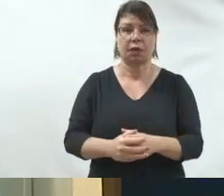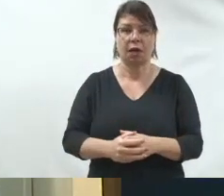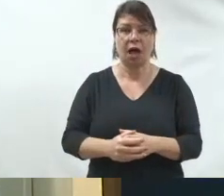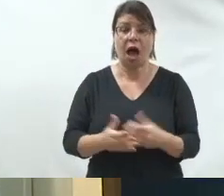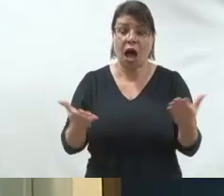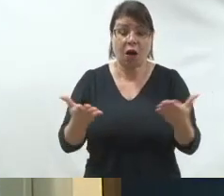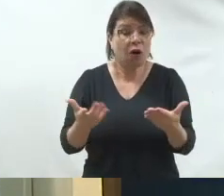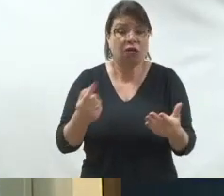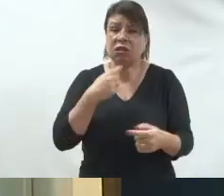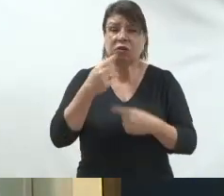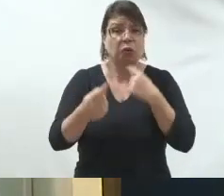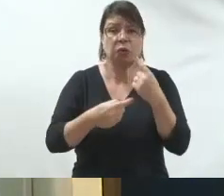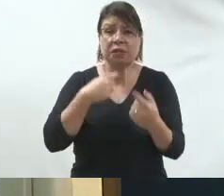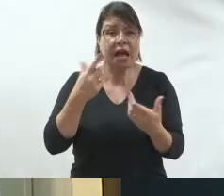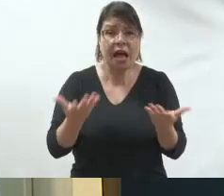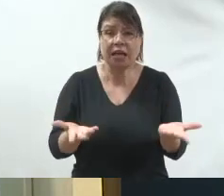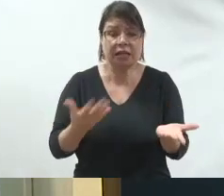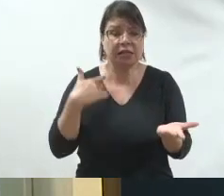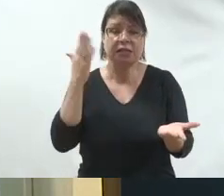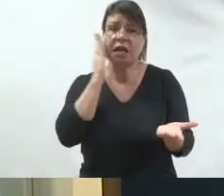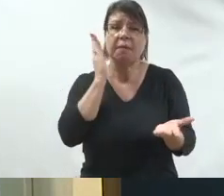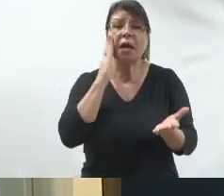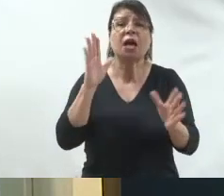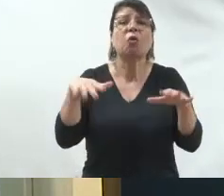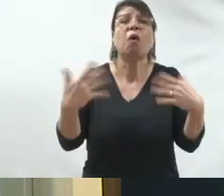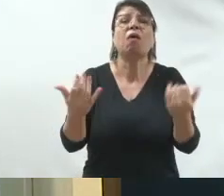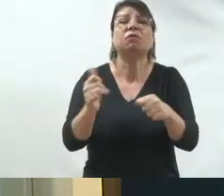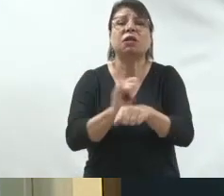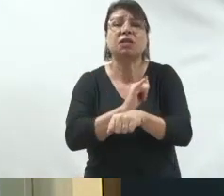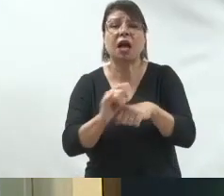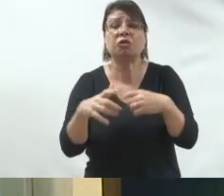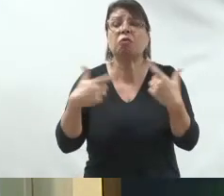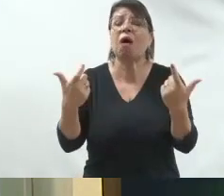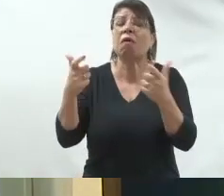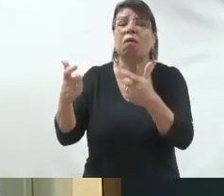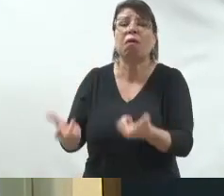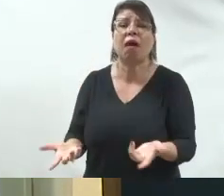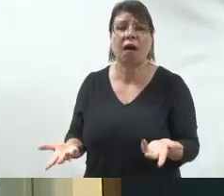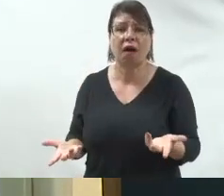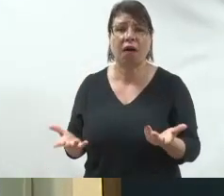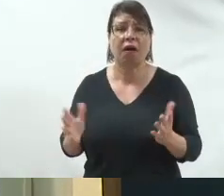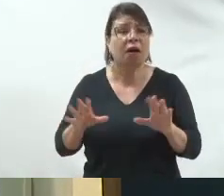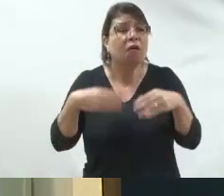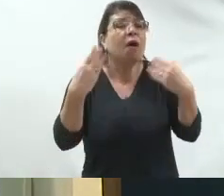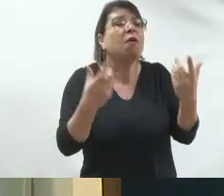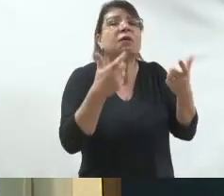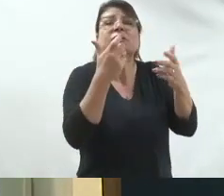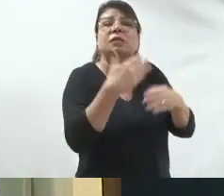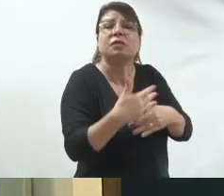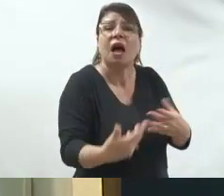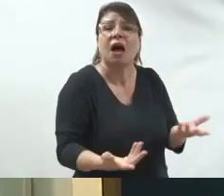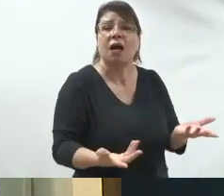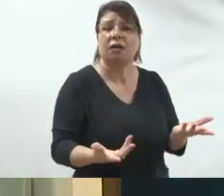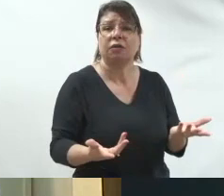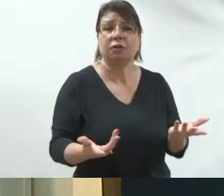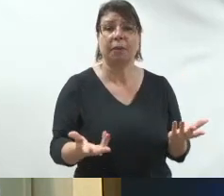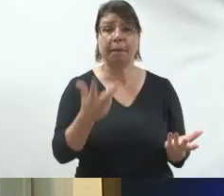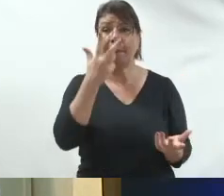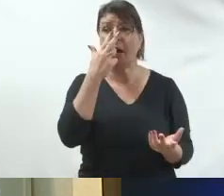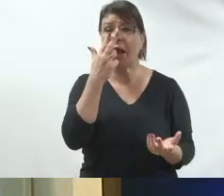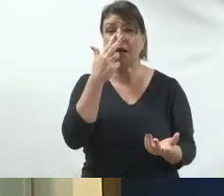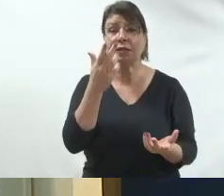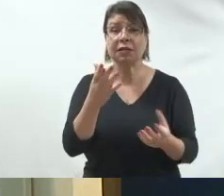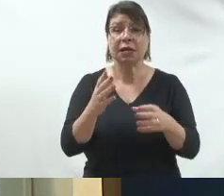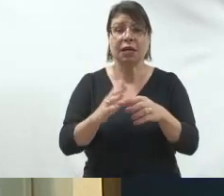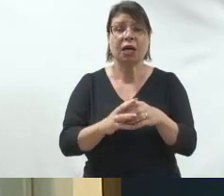identificar exatamente um diagnóstico, cenário de quem você é, você não vai conseguir fazer a segunda camada. Isso é mais ou menos como uma cebola. Lá dentro você tem um